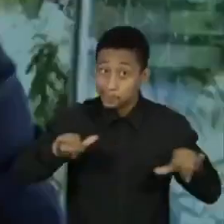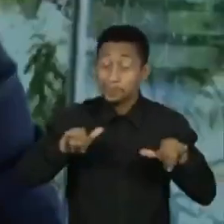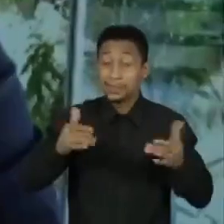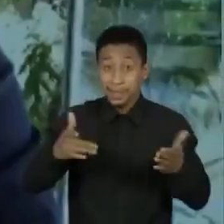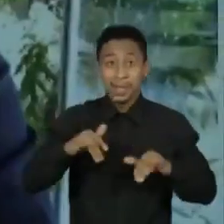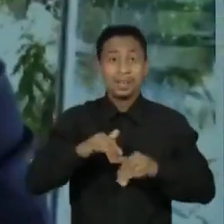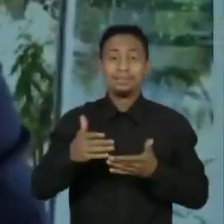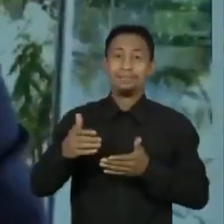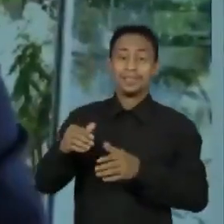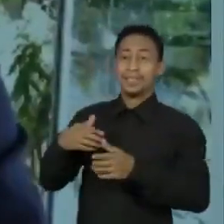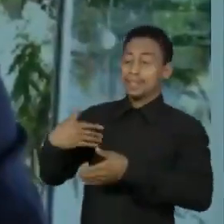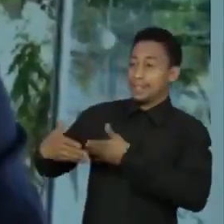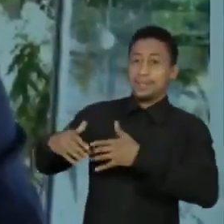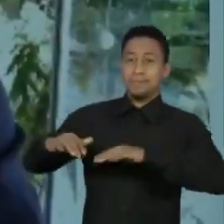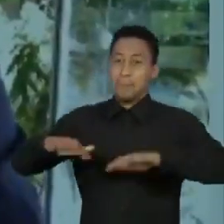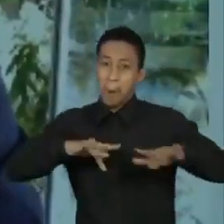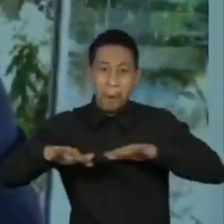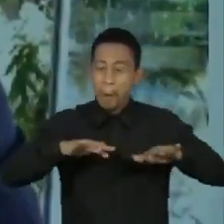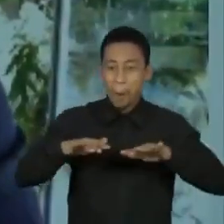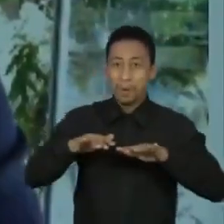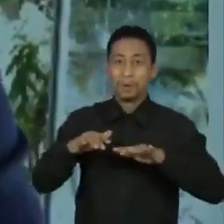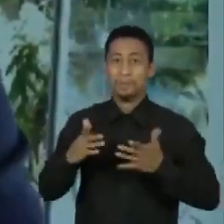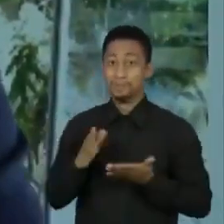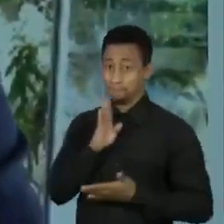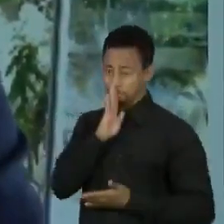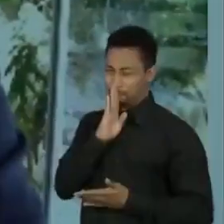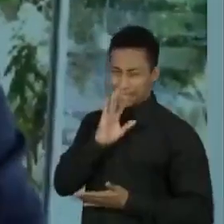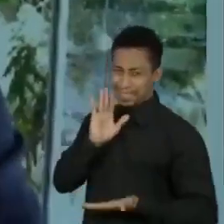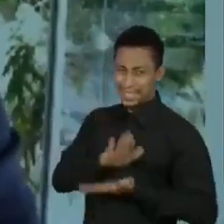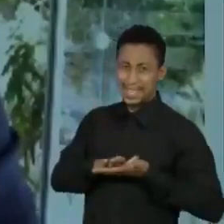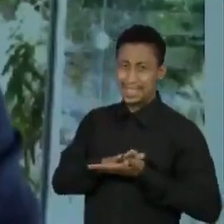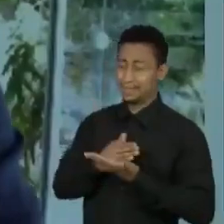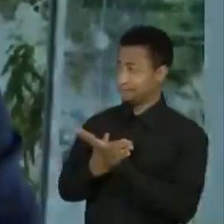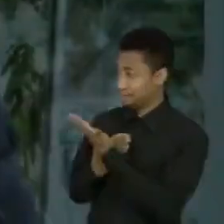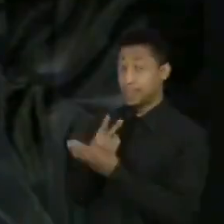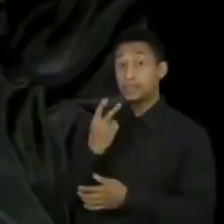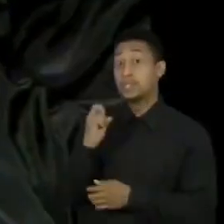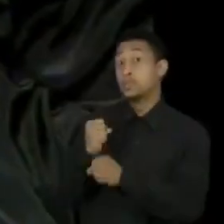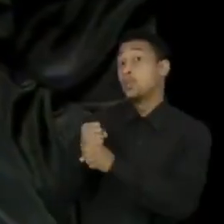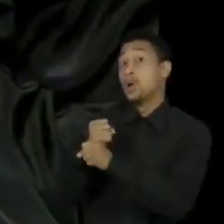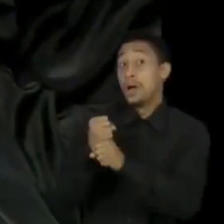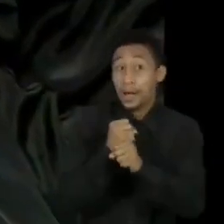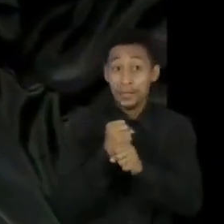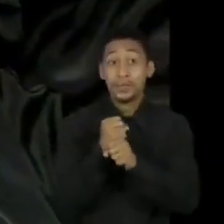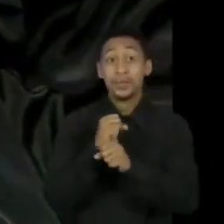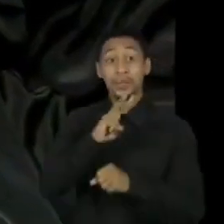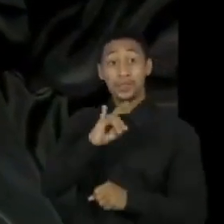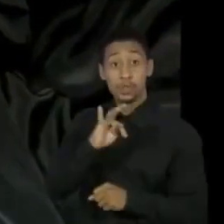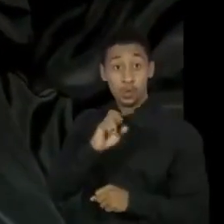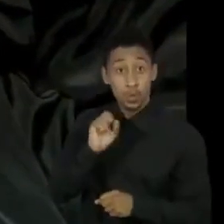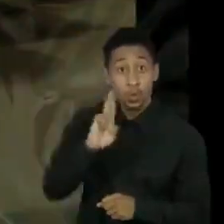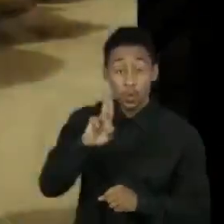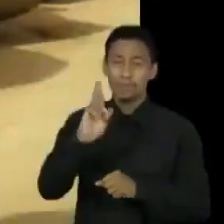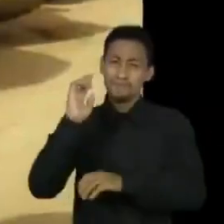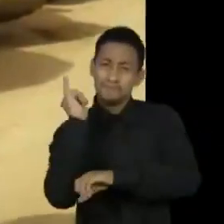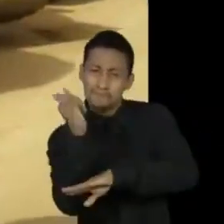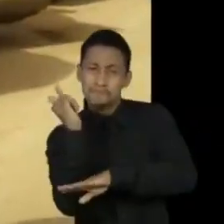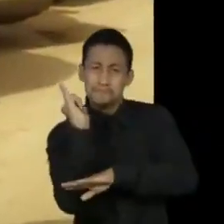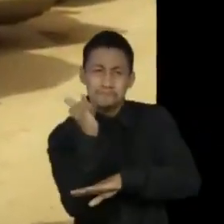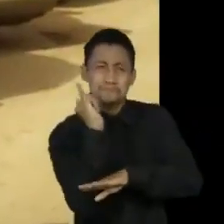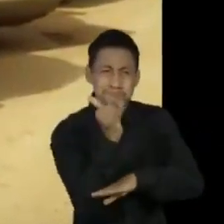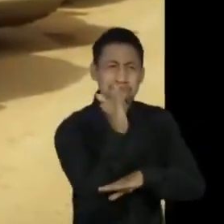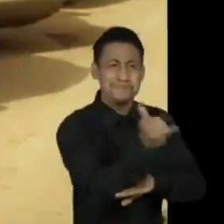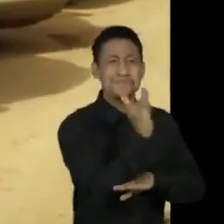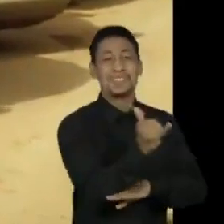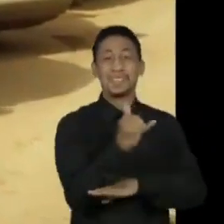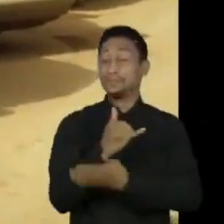Foi pelas lentes do fotógrafo Juca Varela que, durante 25 anos, boa parte da história foi contada. Ele